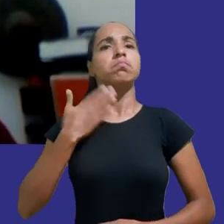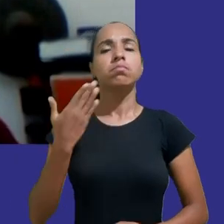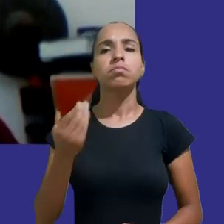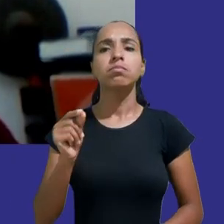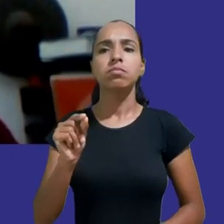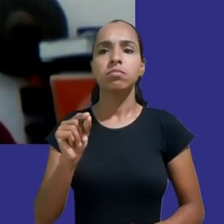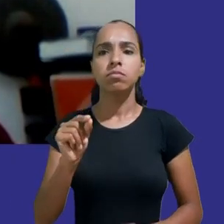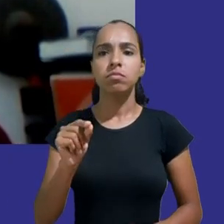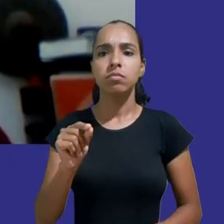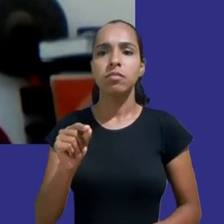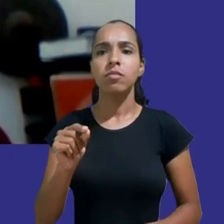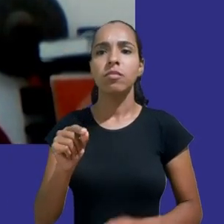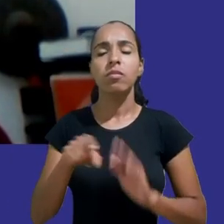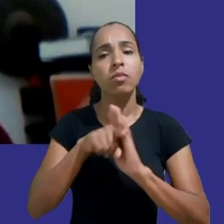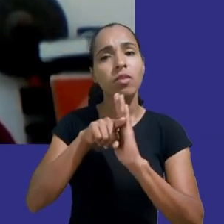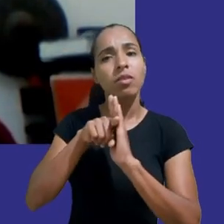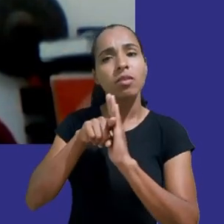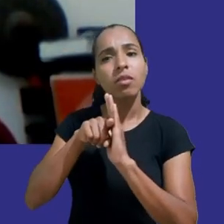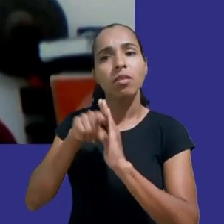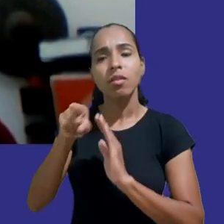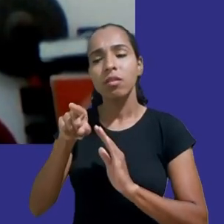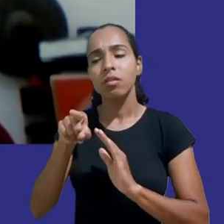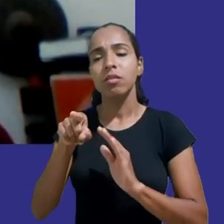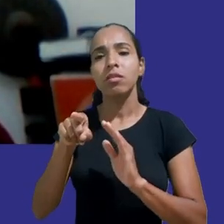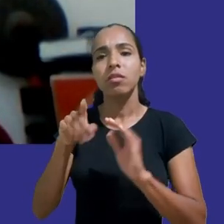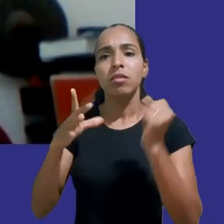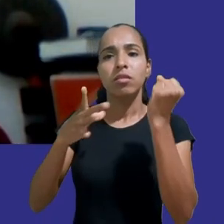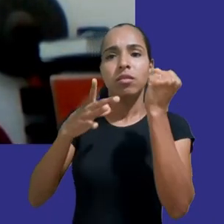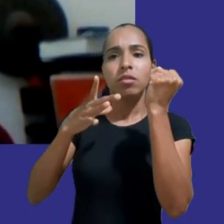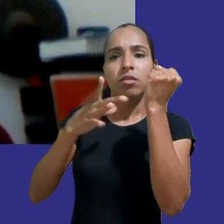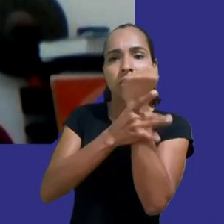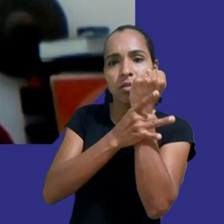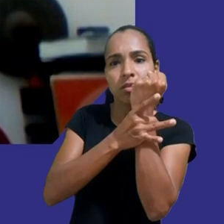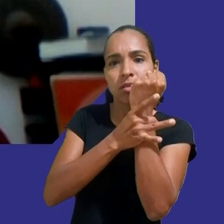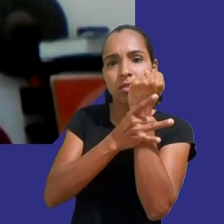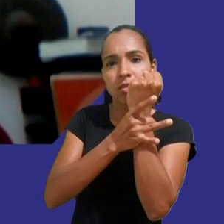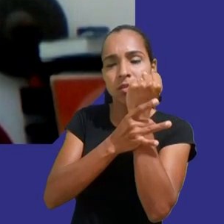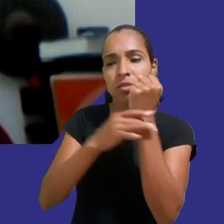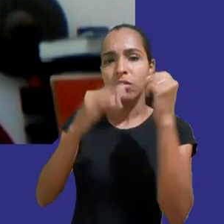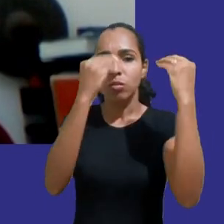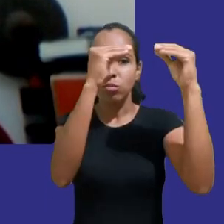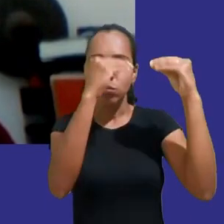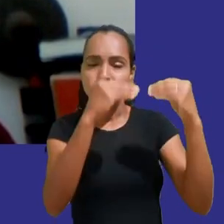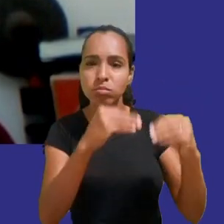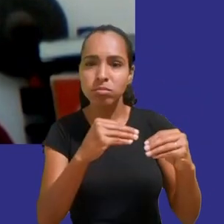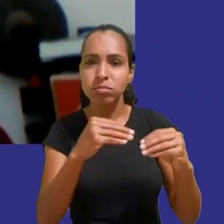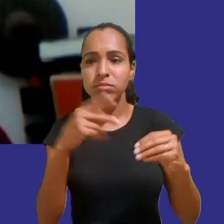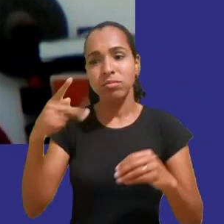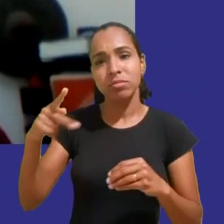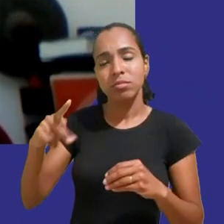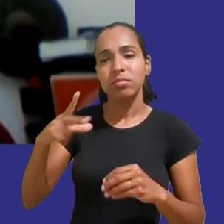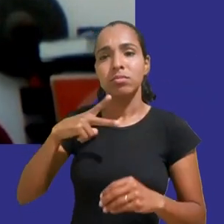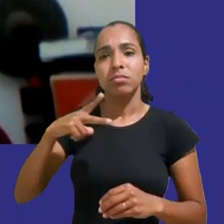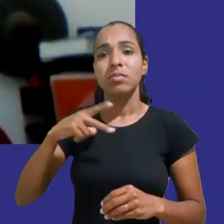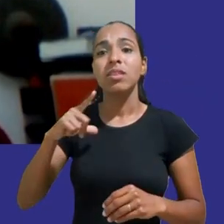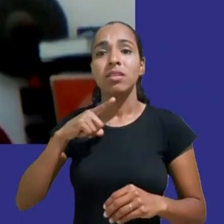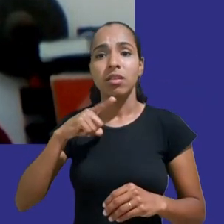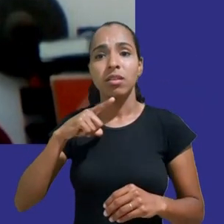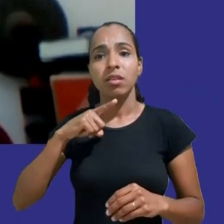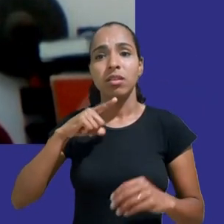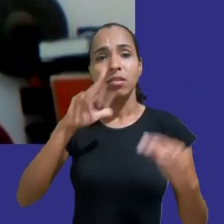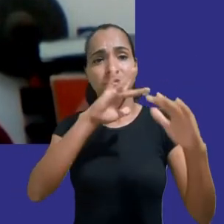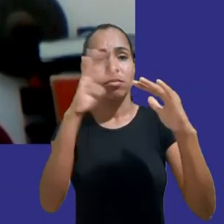dados o RGPD é deliberadamente ignorado por muitas plataformas que insistem em descumprir